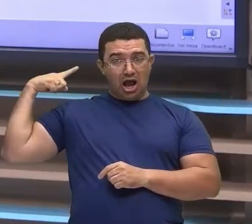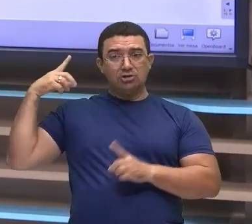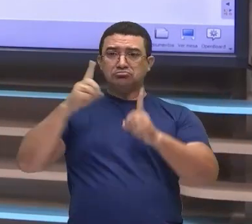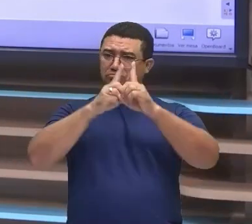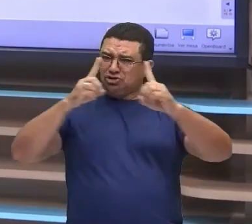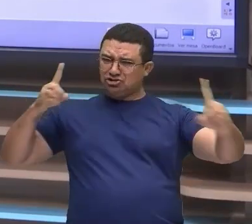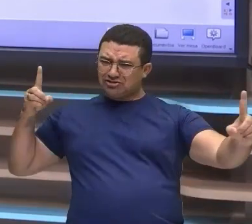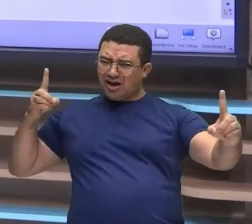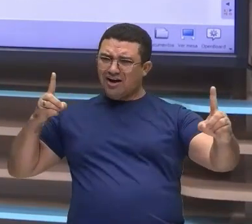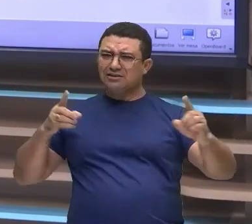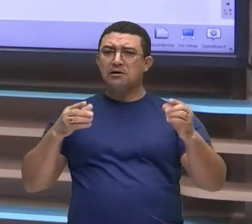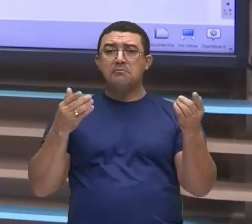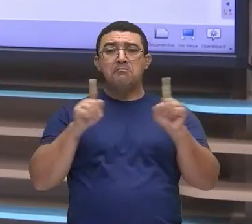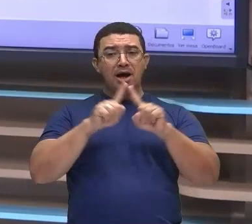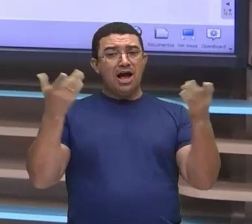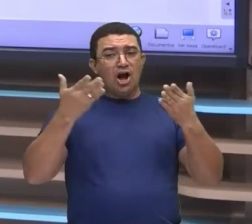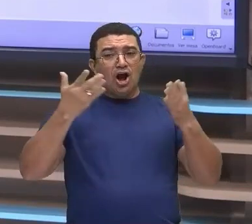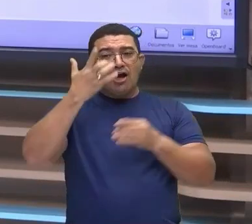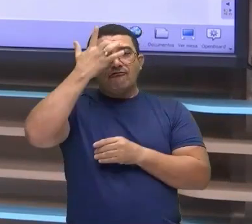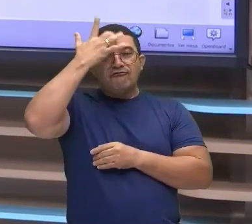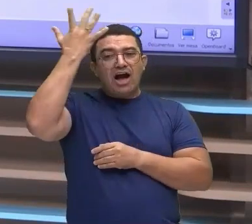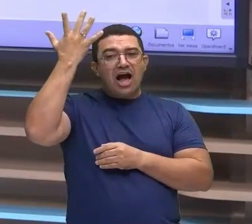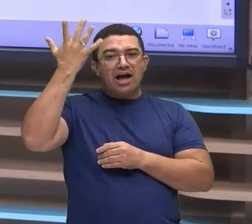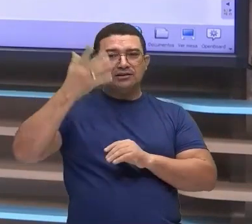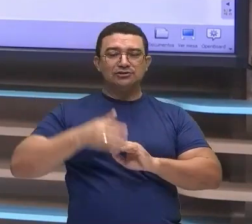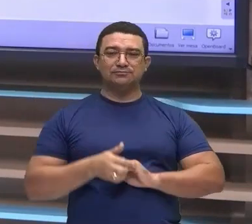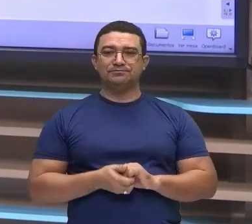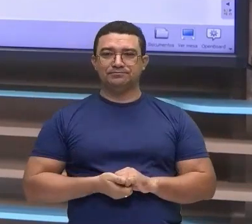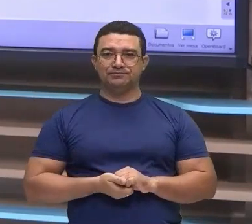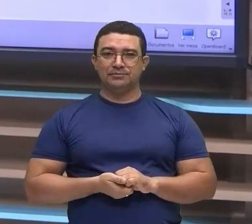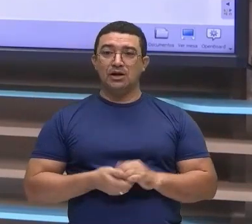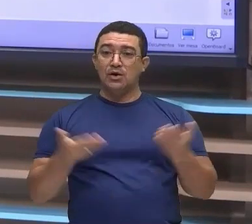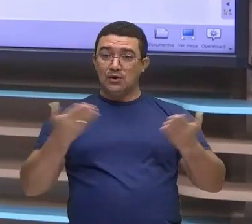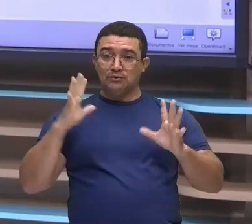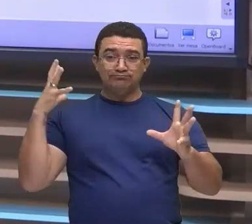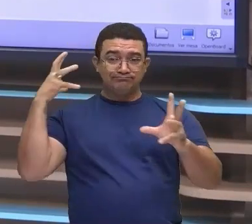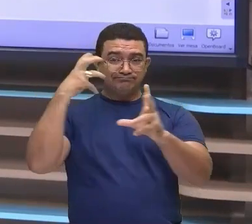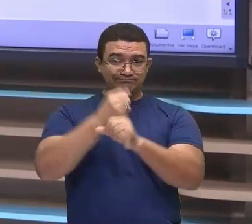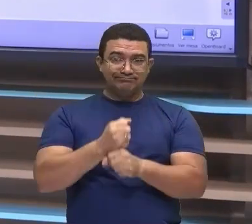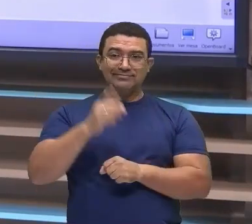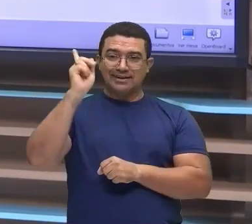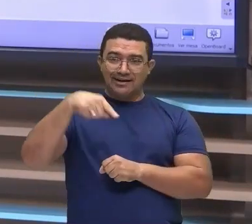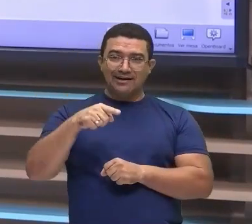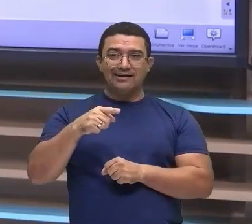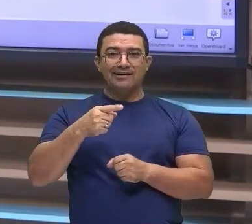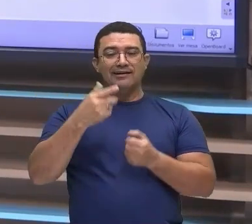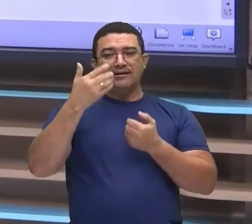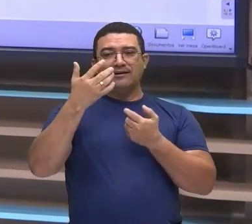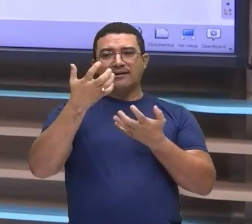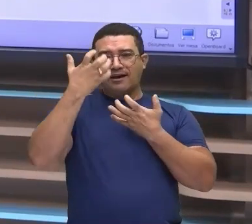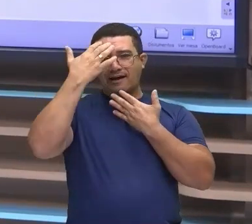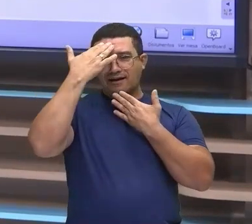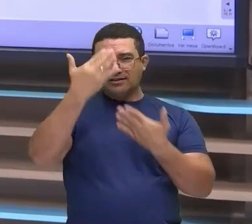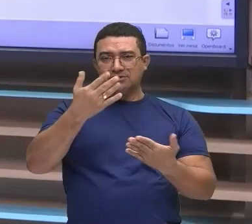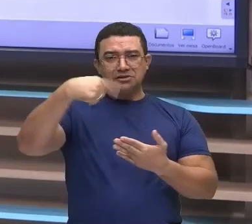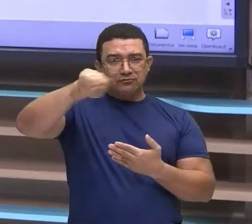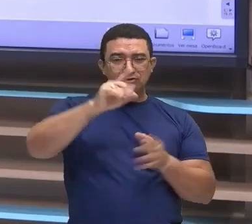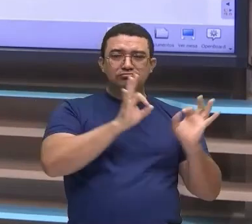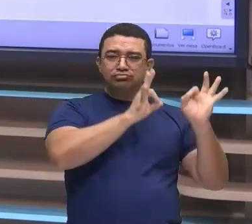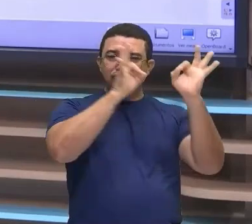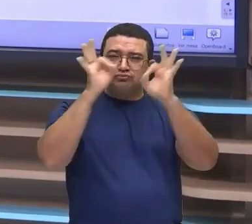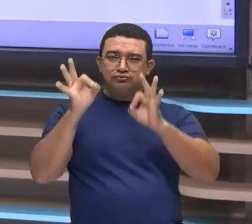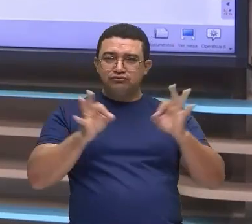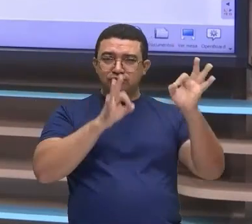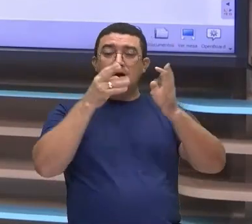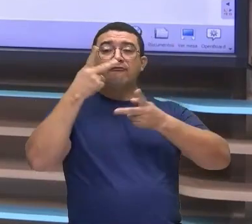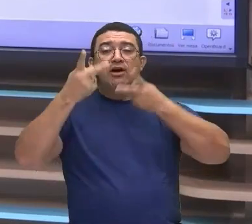chama de globalização. Então, essa foi a nossa revisão, agradeço aí a vocês que estão assistindo, falando um